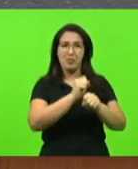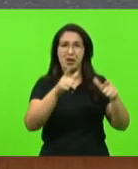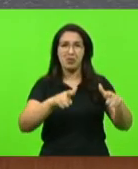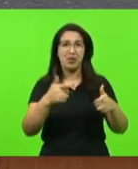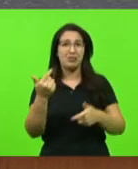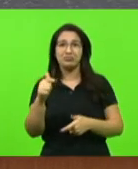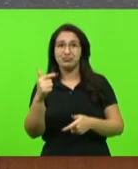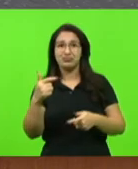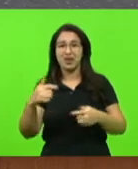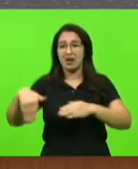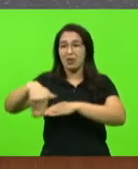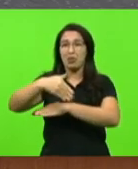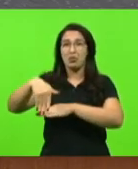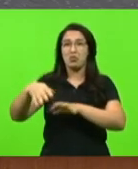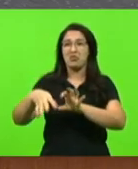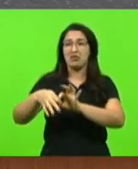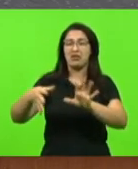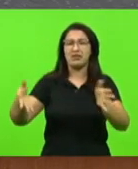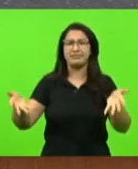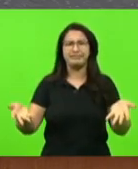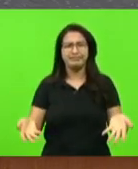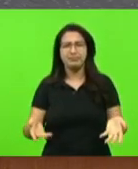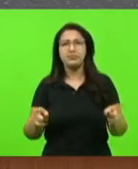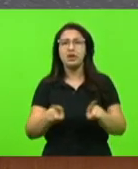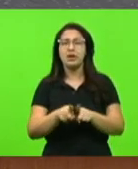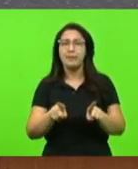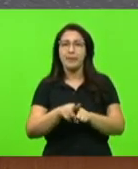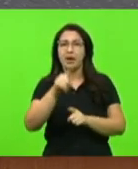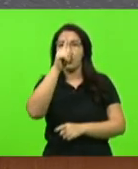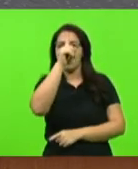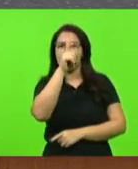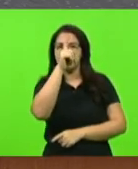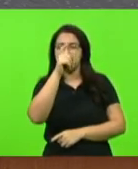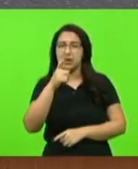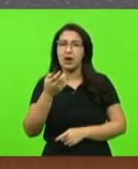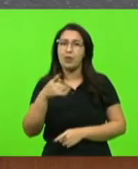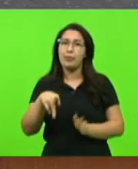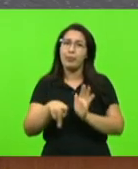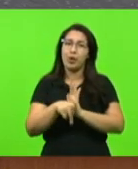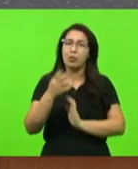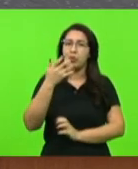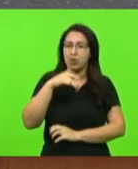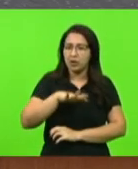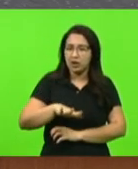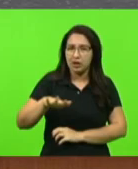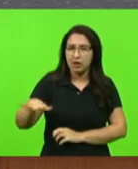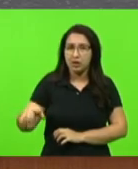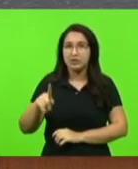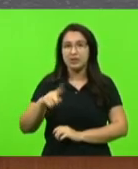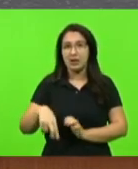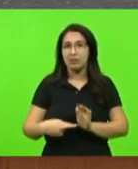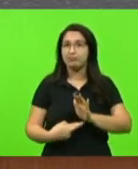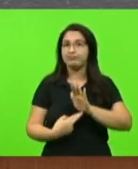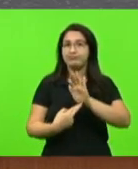Joana de Guzmão, hospital infantil, que é referência para Santa Catarina,